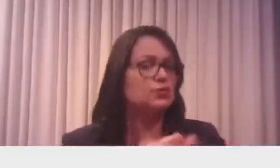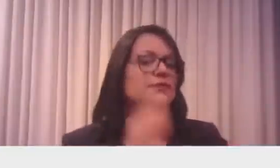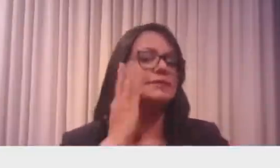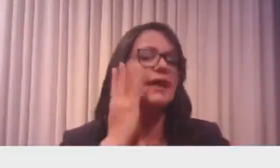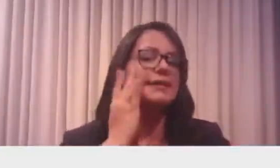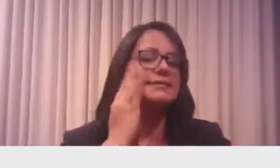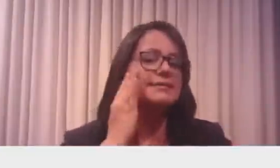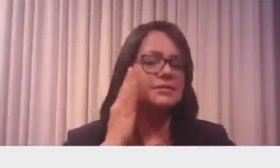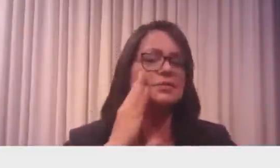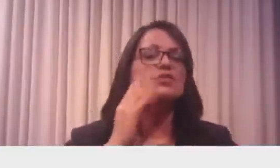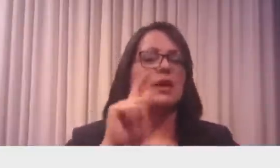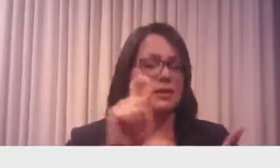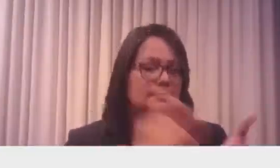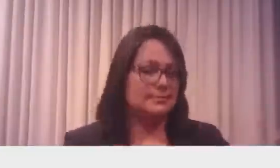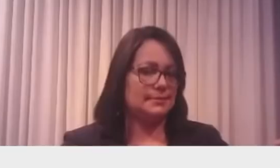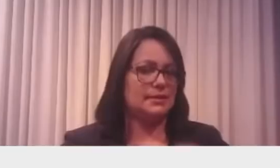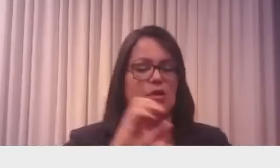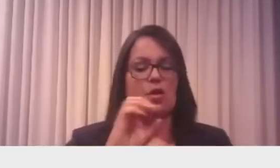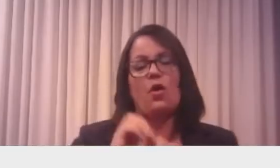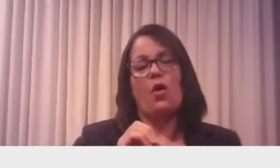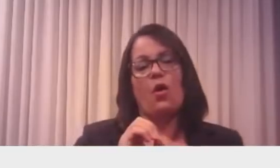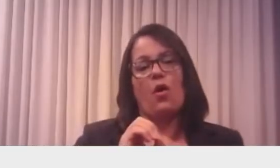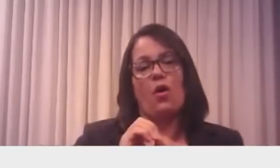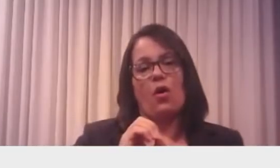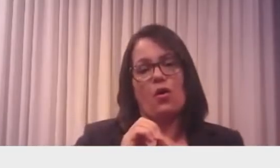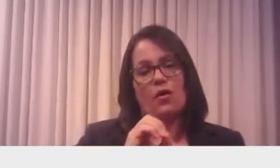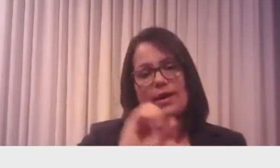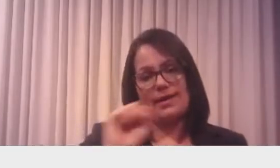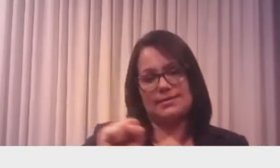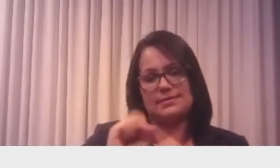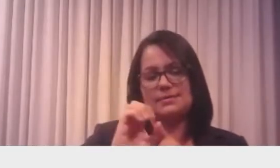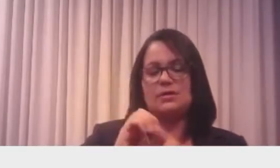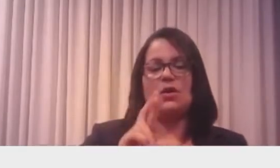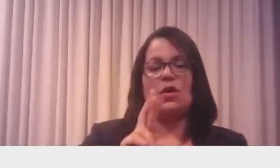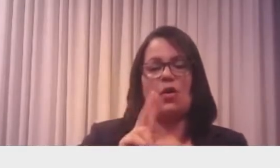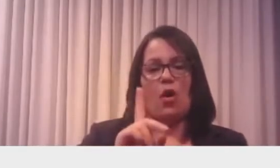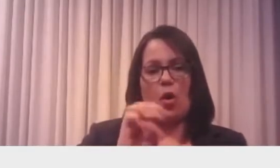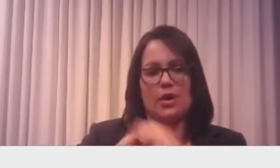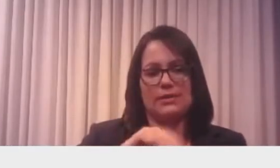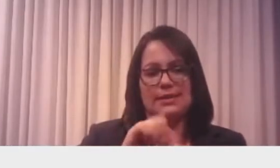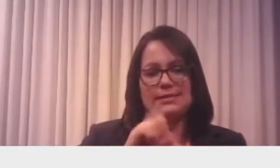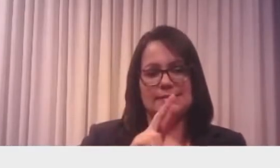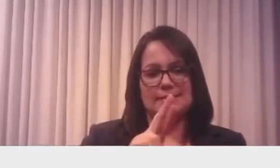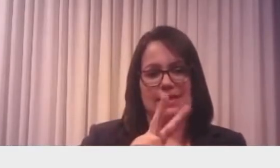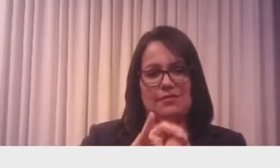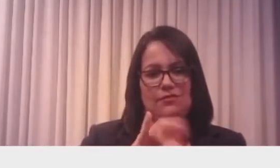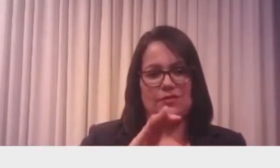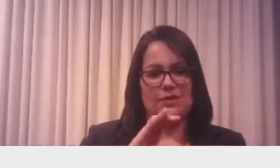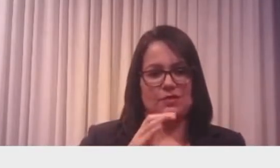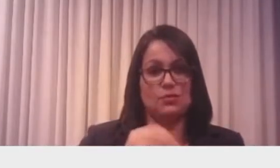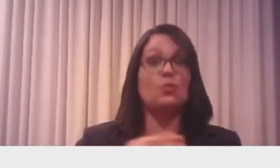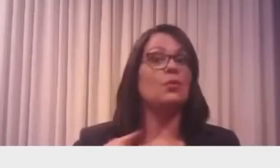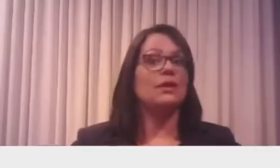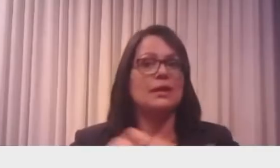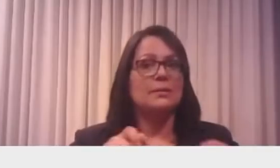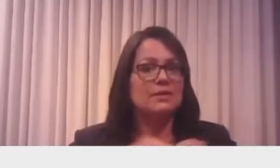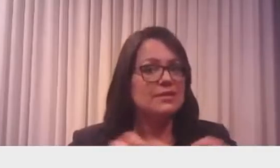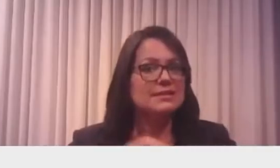então, uma hoje de serviço para início da construção da ferrovia de integração centro-oeste. Fico.